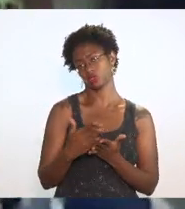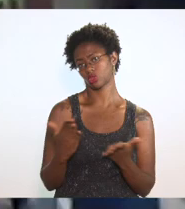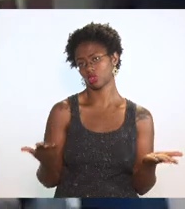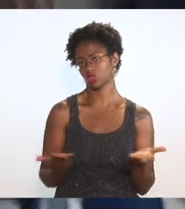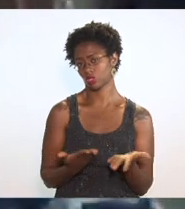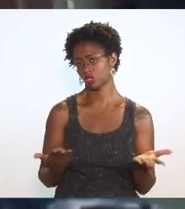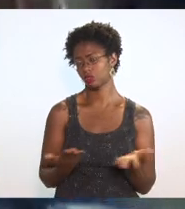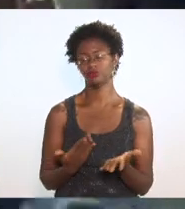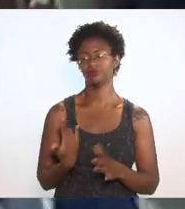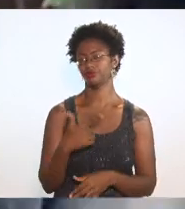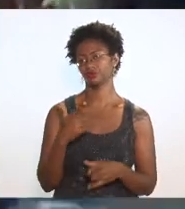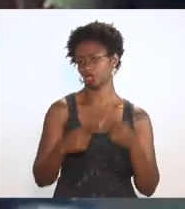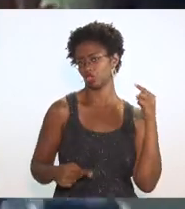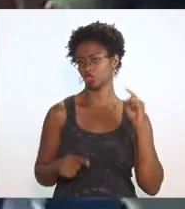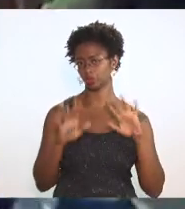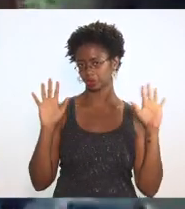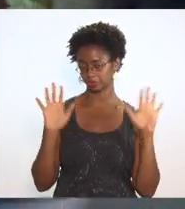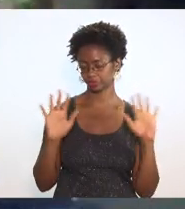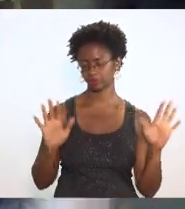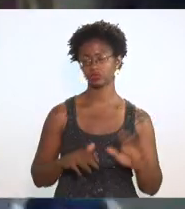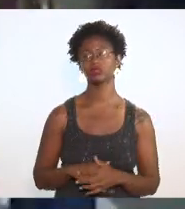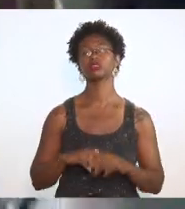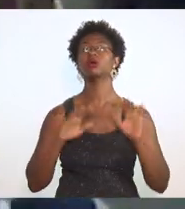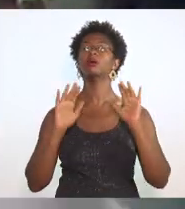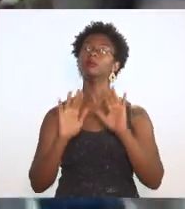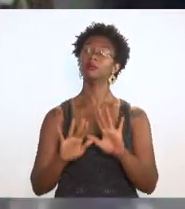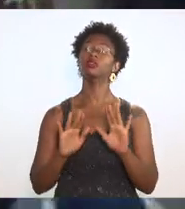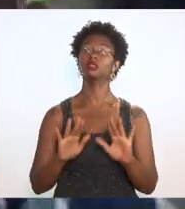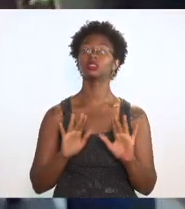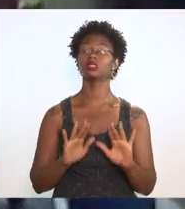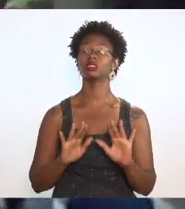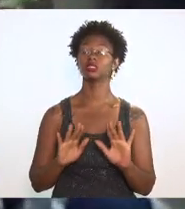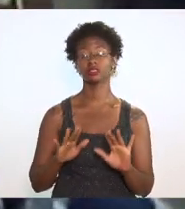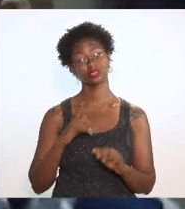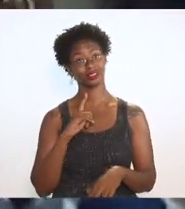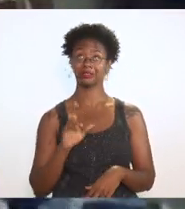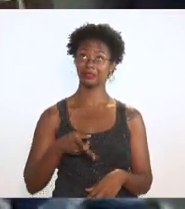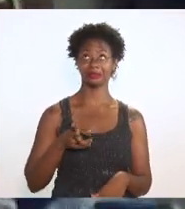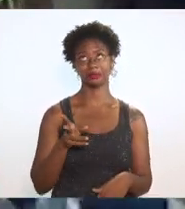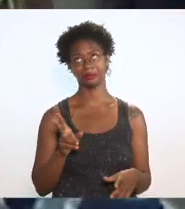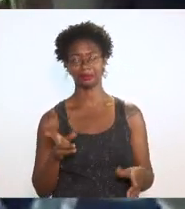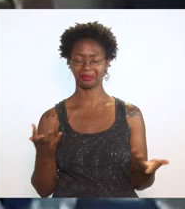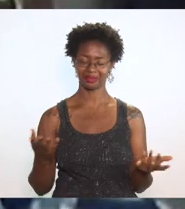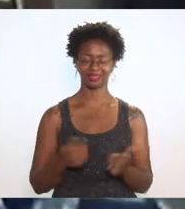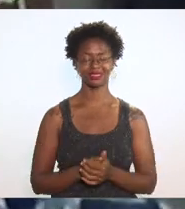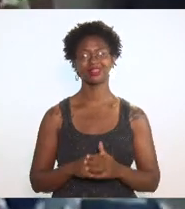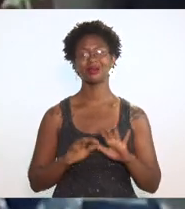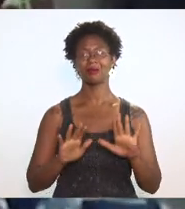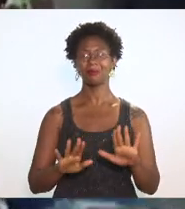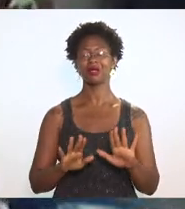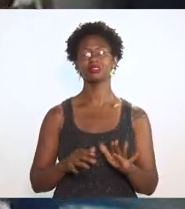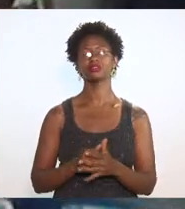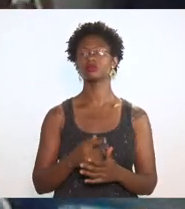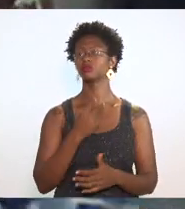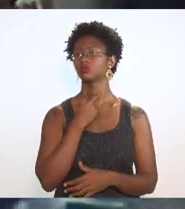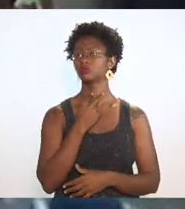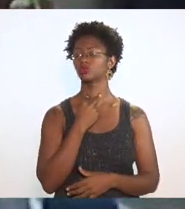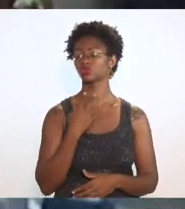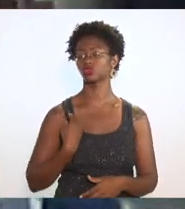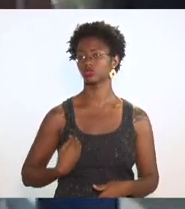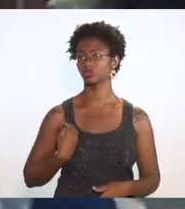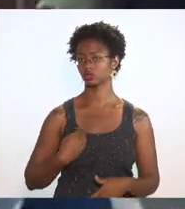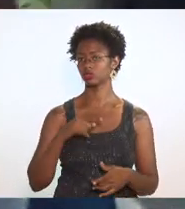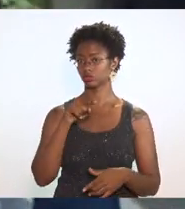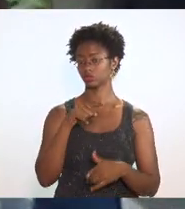incompatibilidade nenhuma mas aí aqui tem sempre um mais o que não pode existir e isso é um